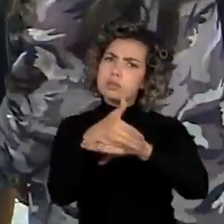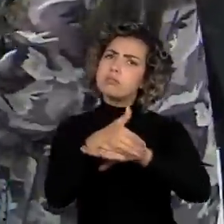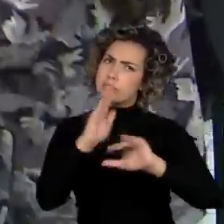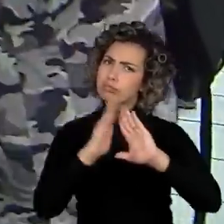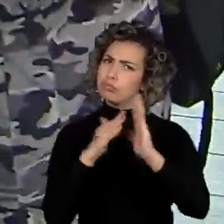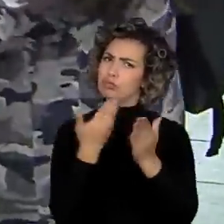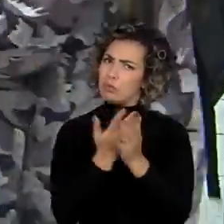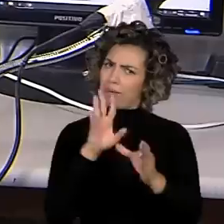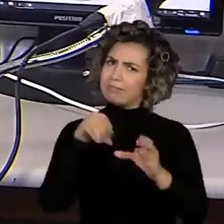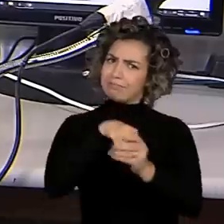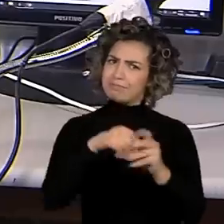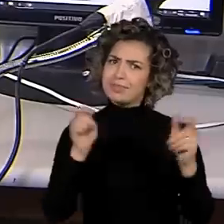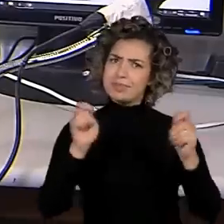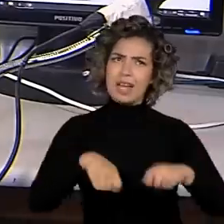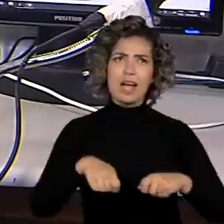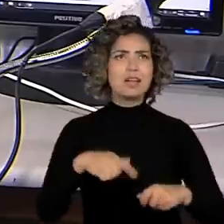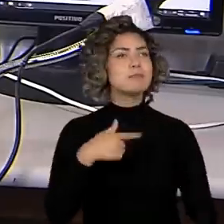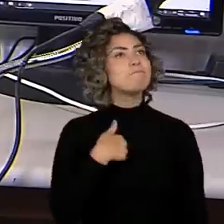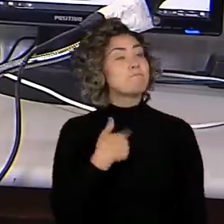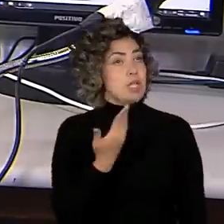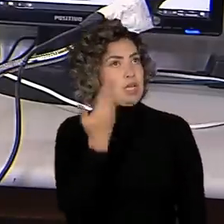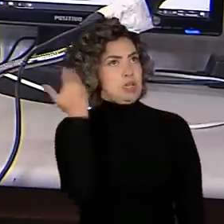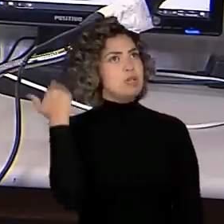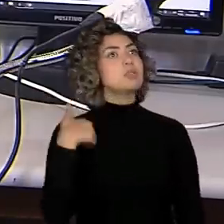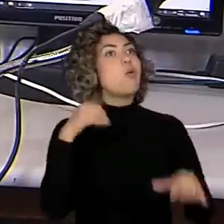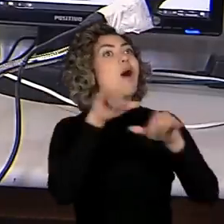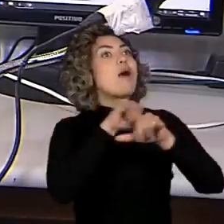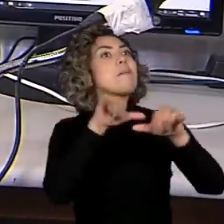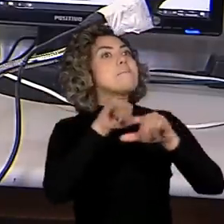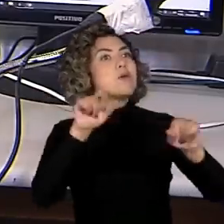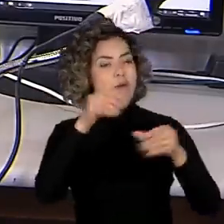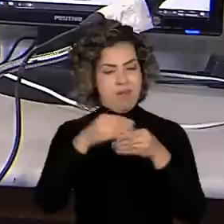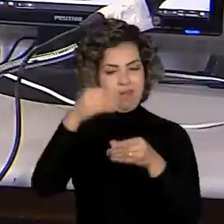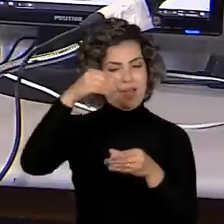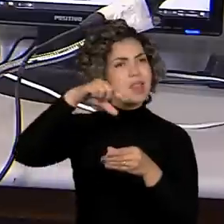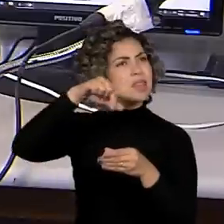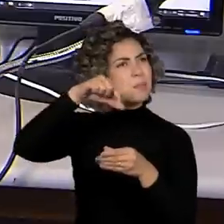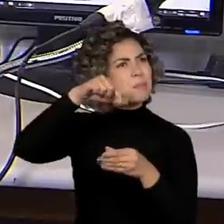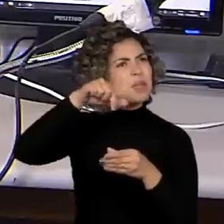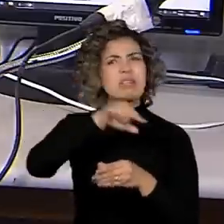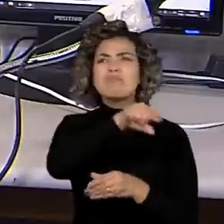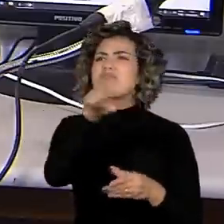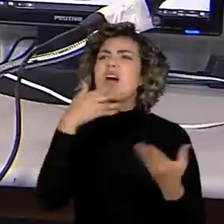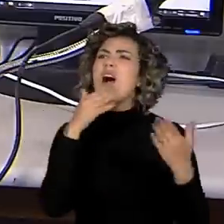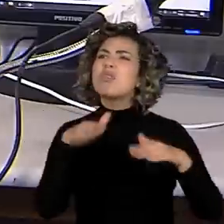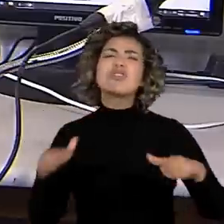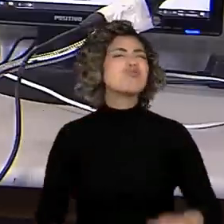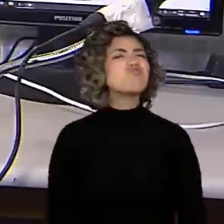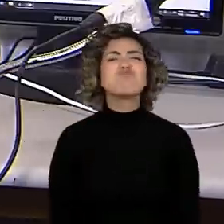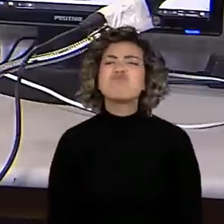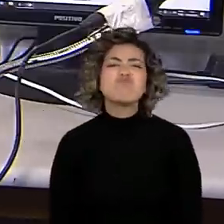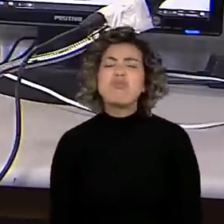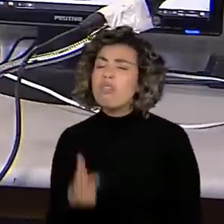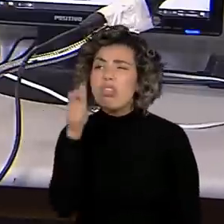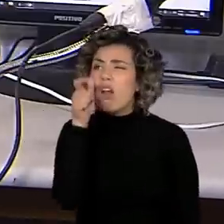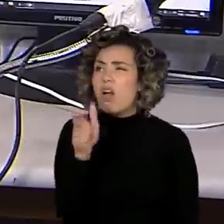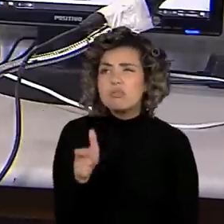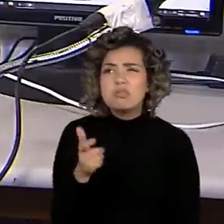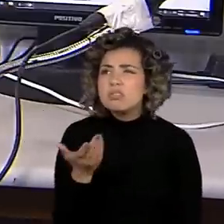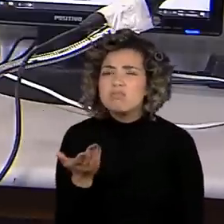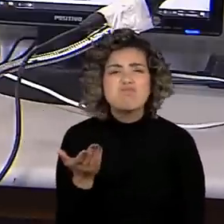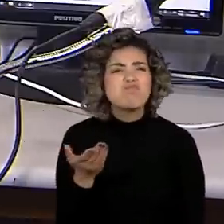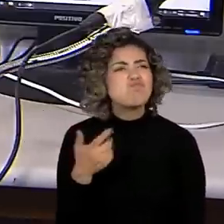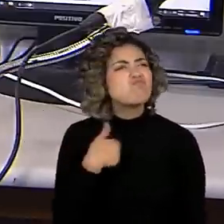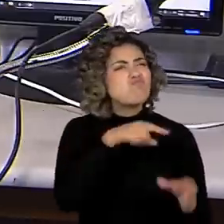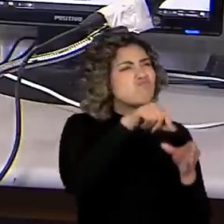escola. Recentemente, a gente fez uma campanha das tampinhas e os alunos não estavam tão informados. Eles não estavam se interessando em